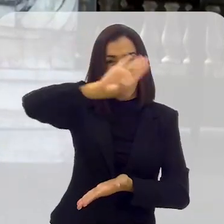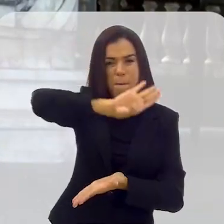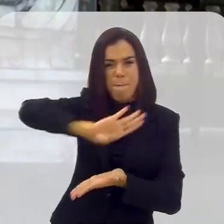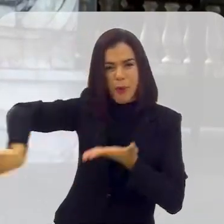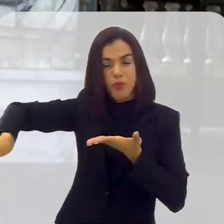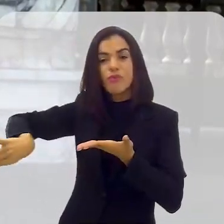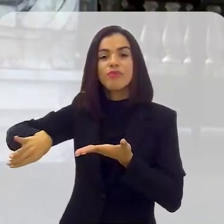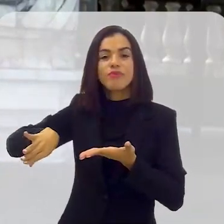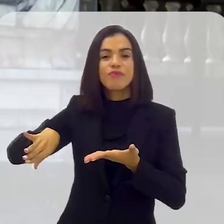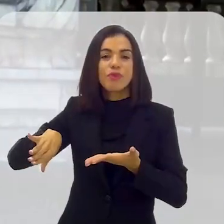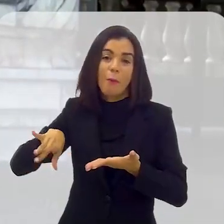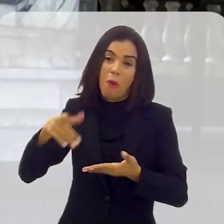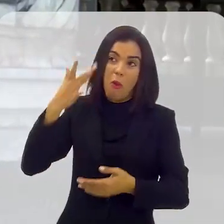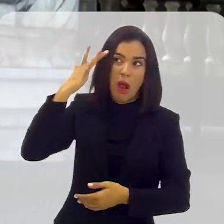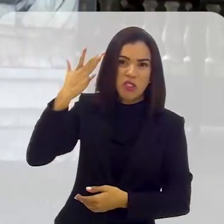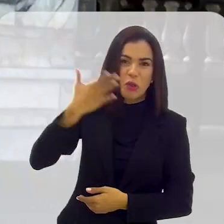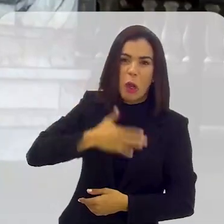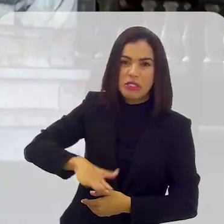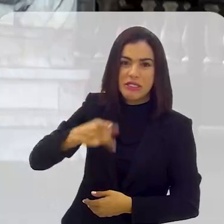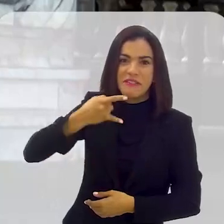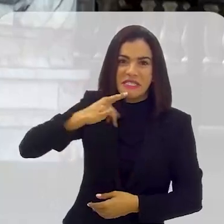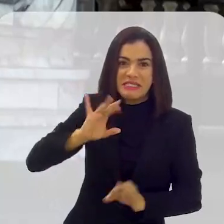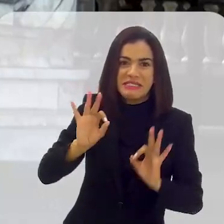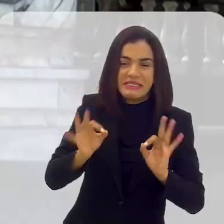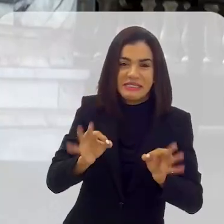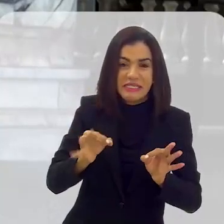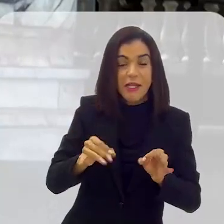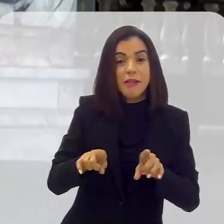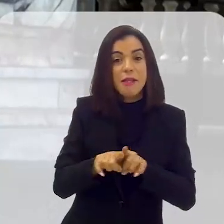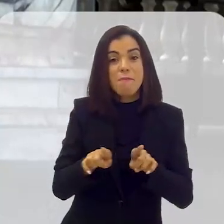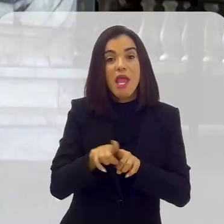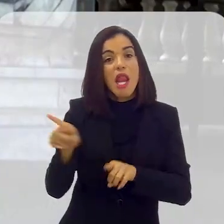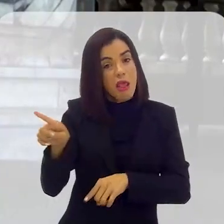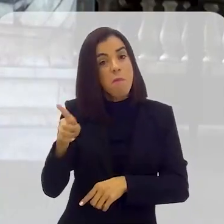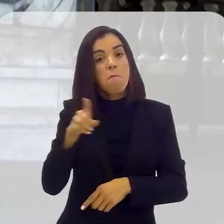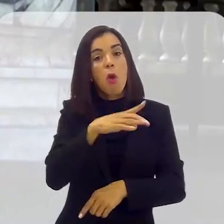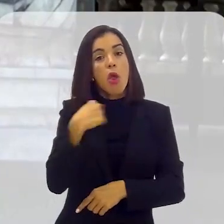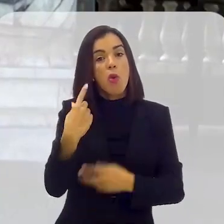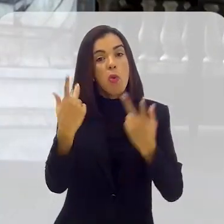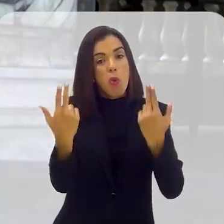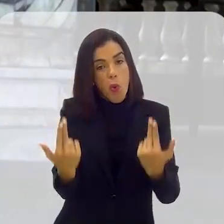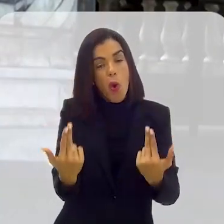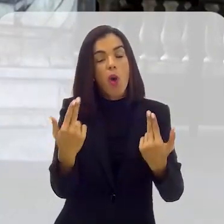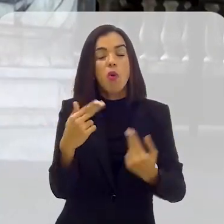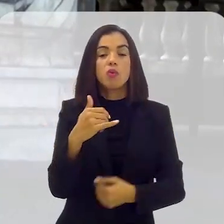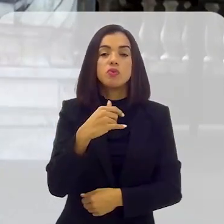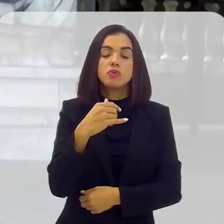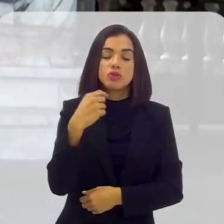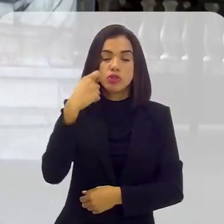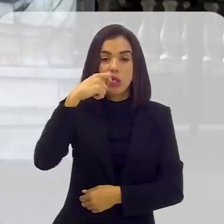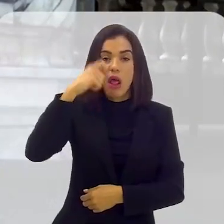cachaça. E foi morto esquartejado, tal qual